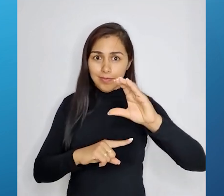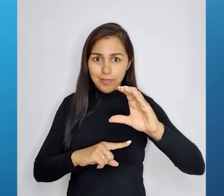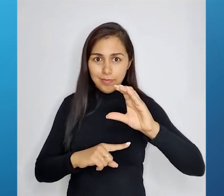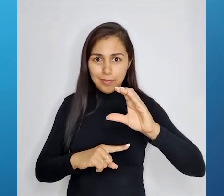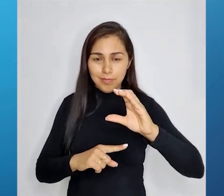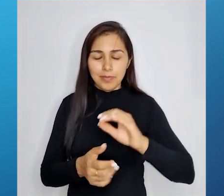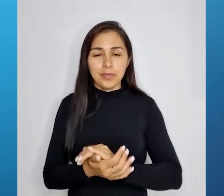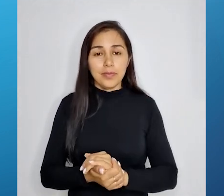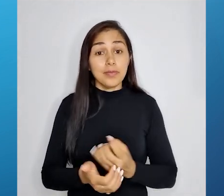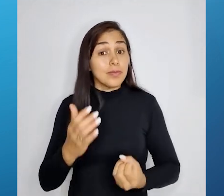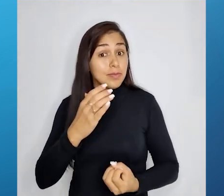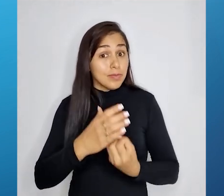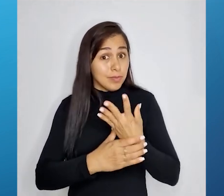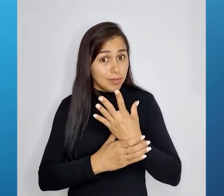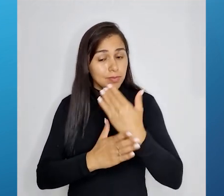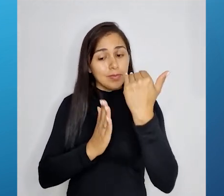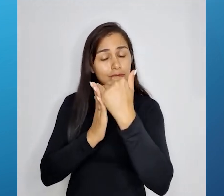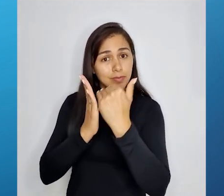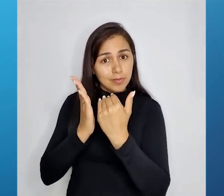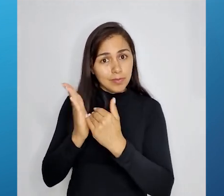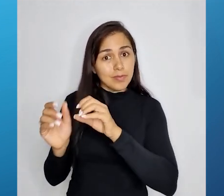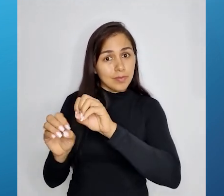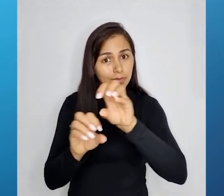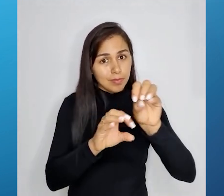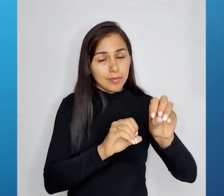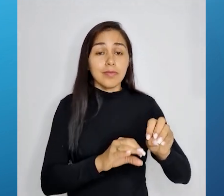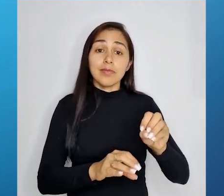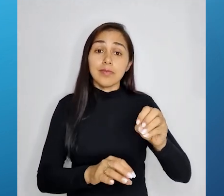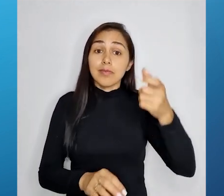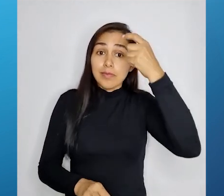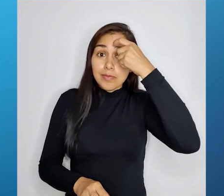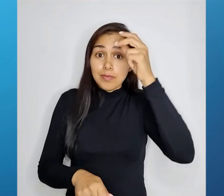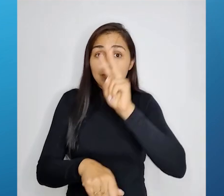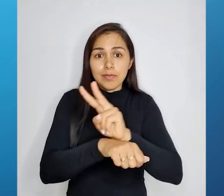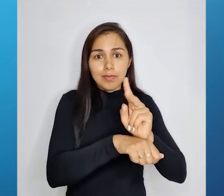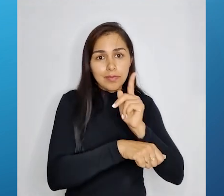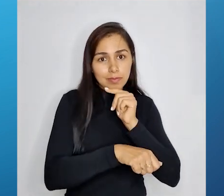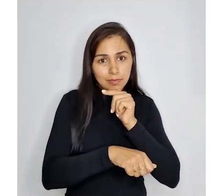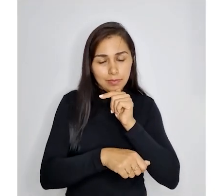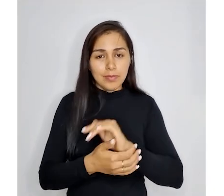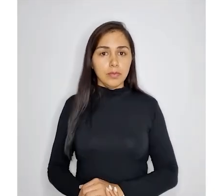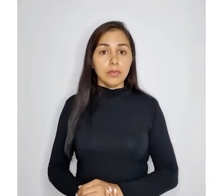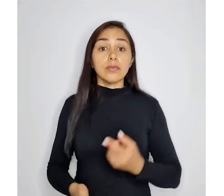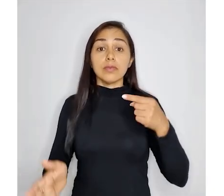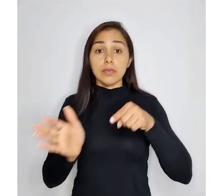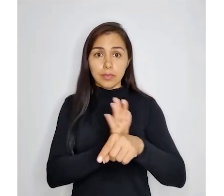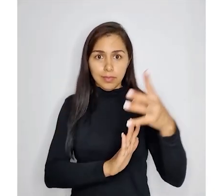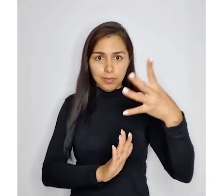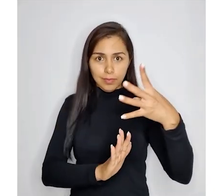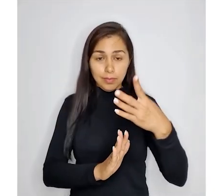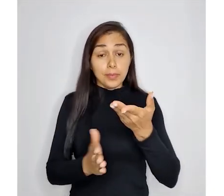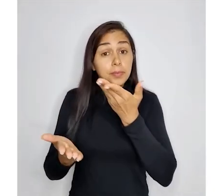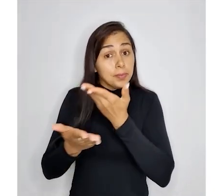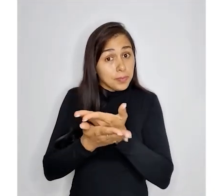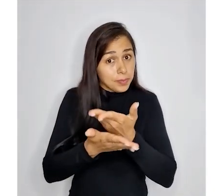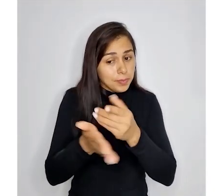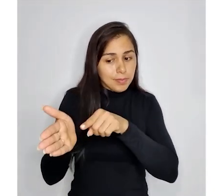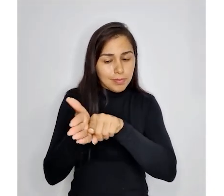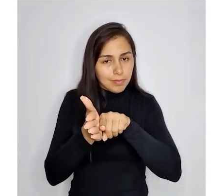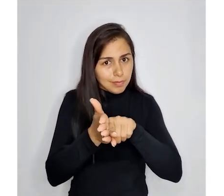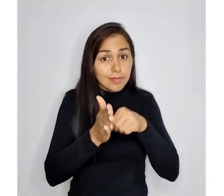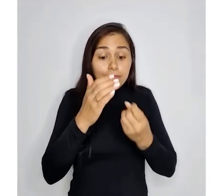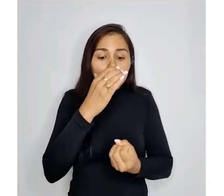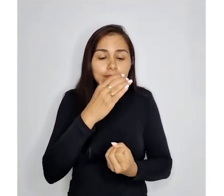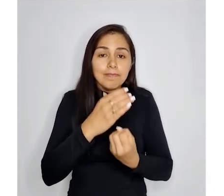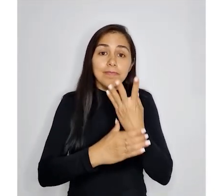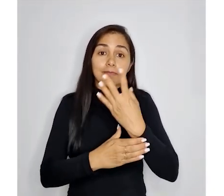Letra C. A implementação de programas de educação sobre conservação de água? 4. Estudos e criação